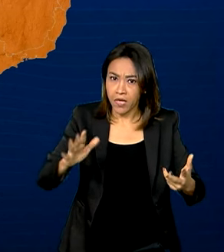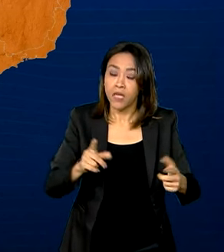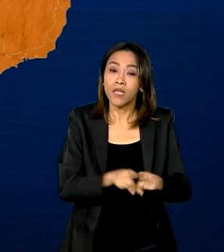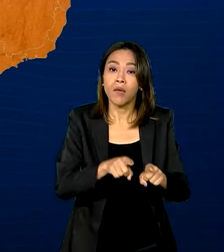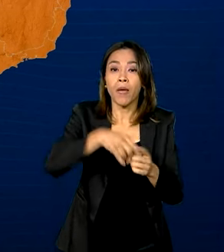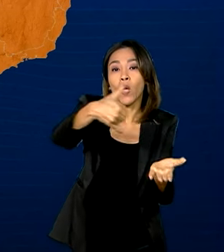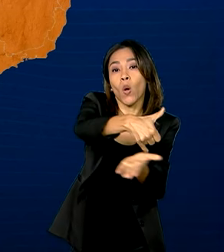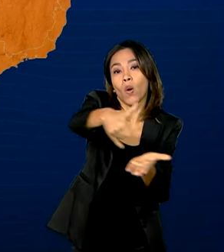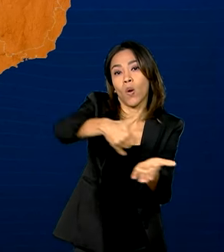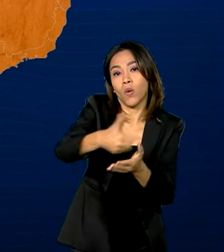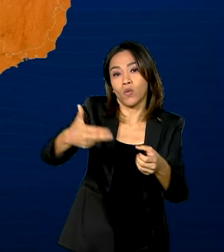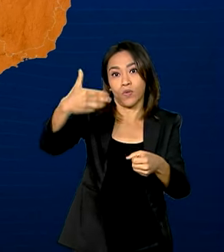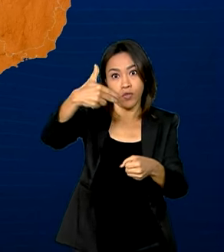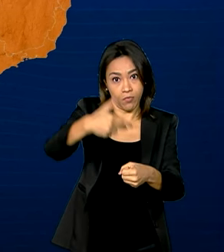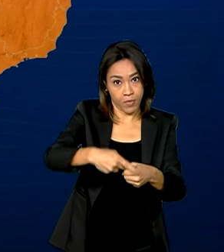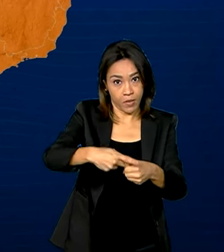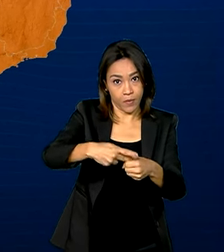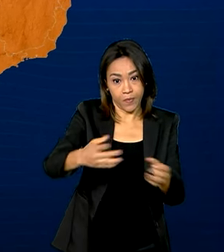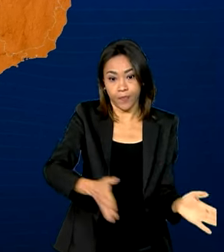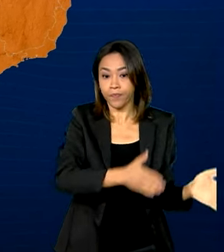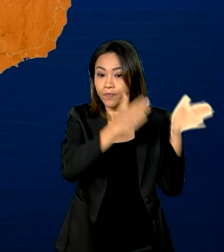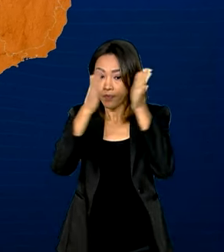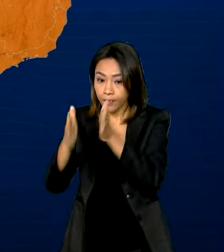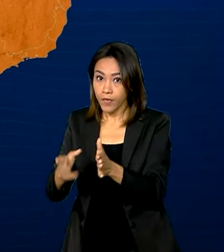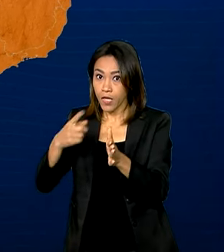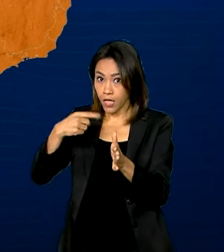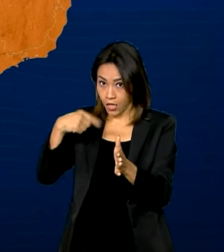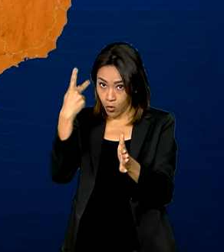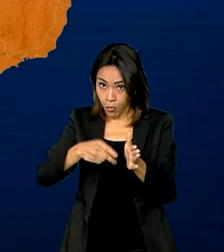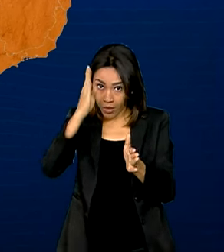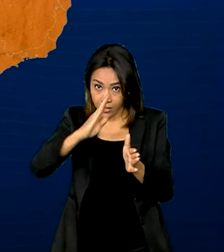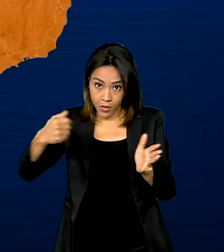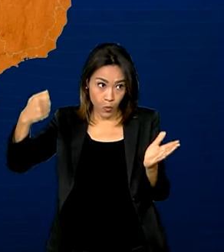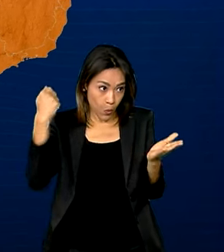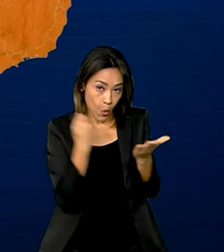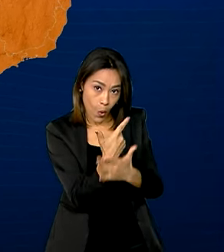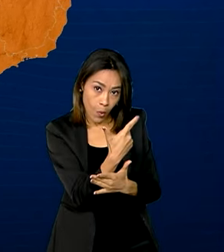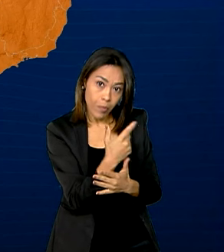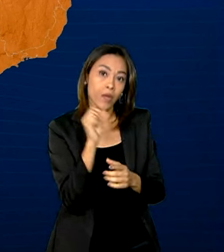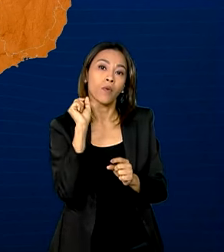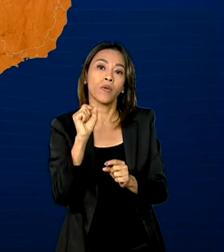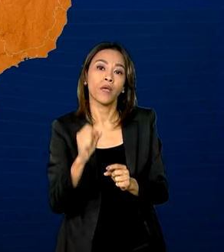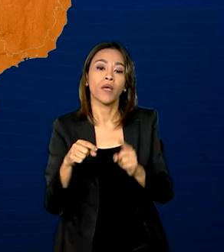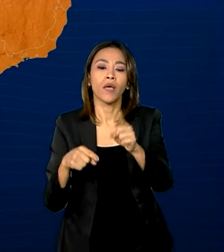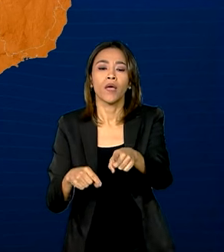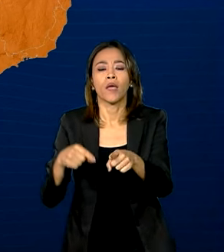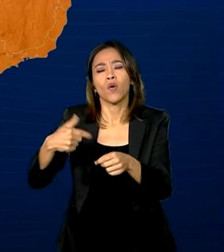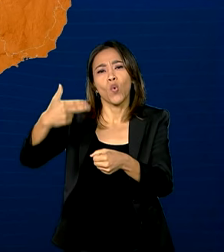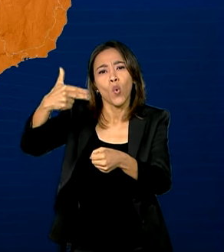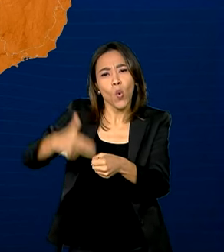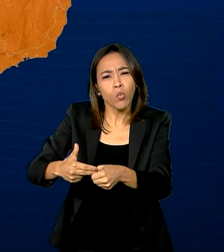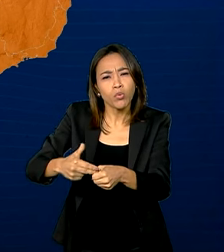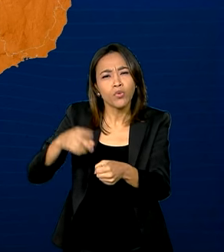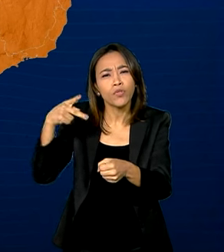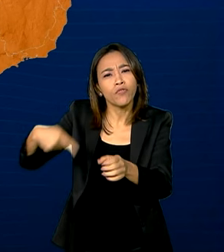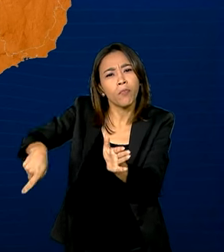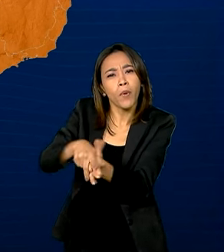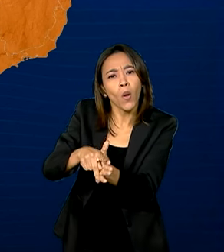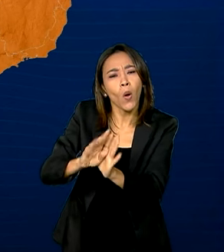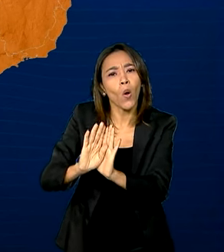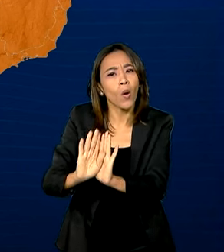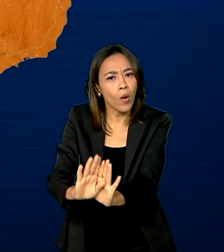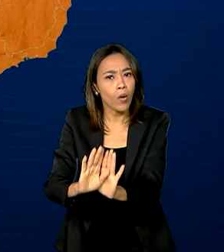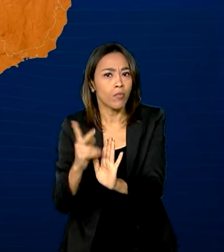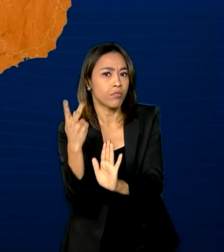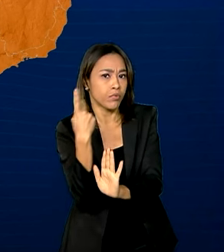combustíveis de petróleo. Já os produtos que compramos da Colômbia incluem coque, um combustível sólido usado no processo de